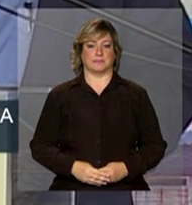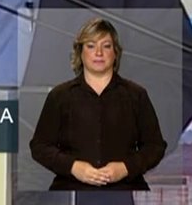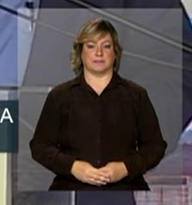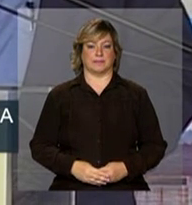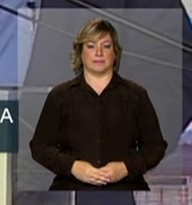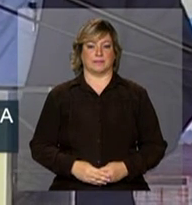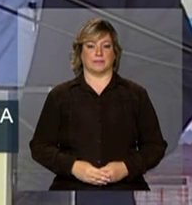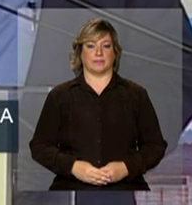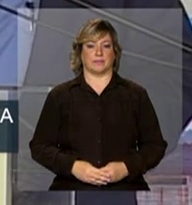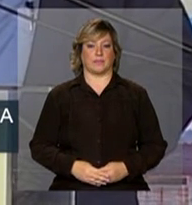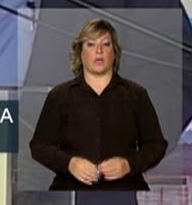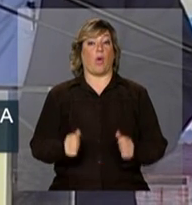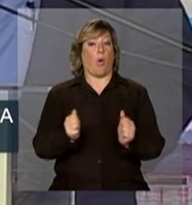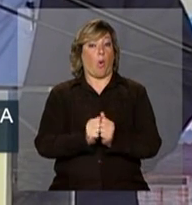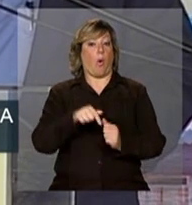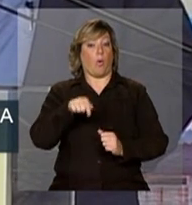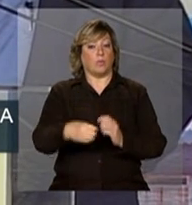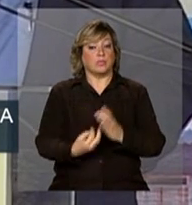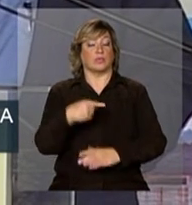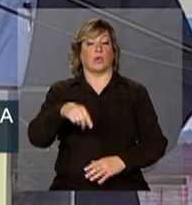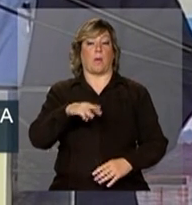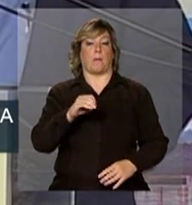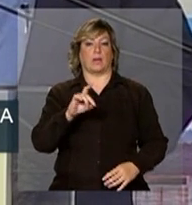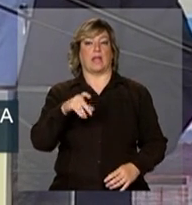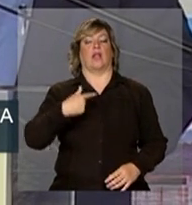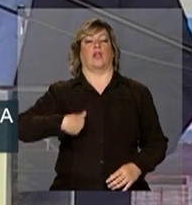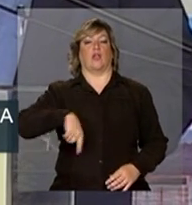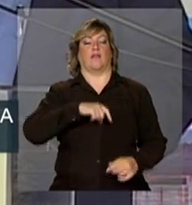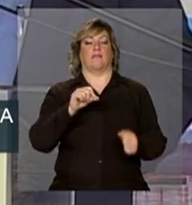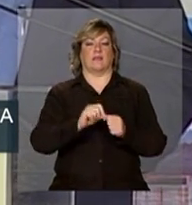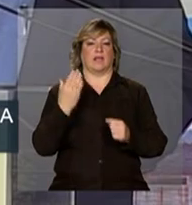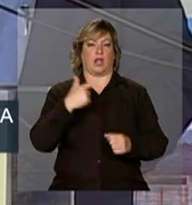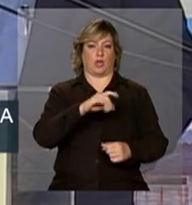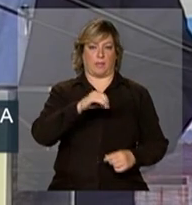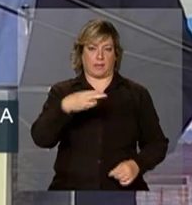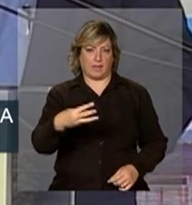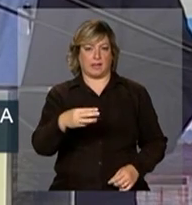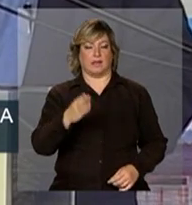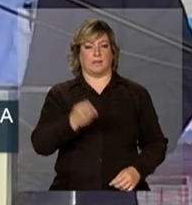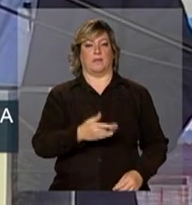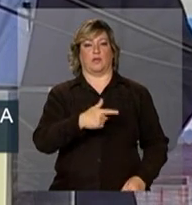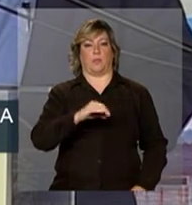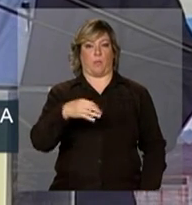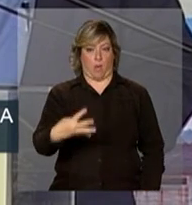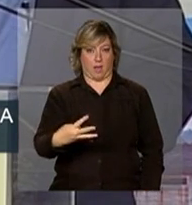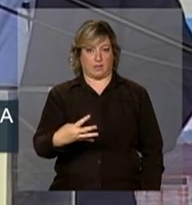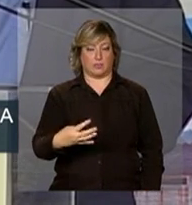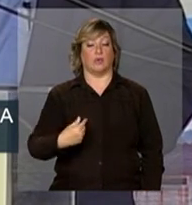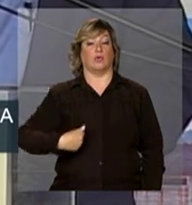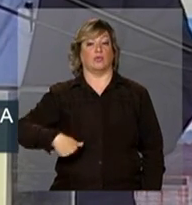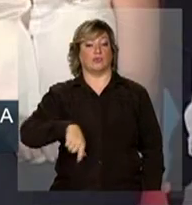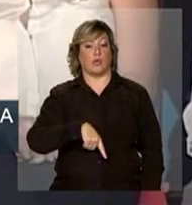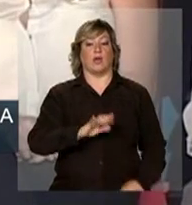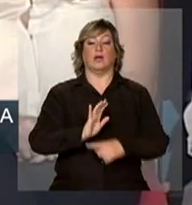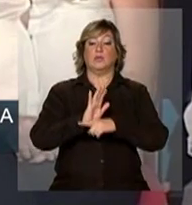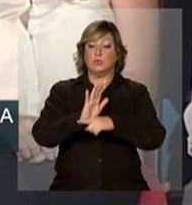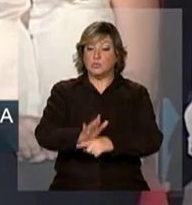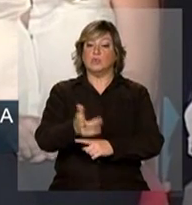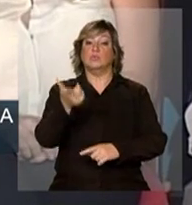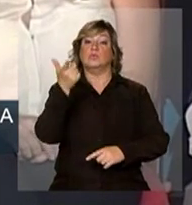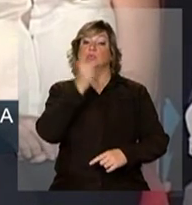Com a implantação daquele modelo que nós tivemos em 2003, 2004, nós permitimos,